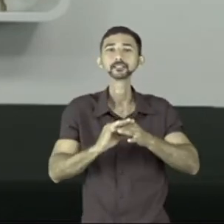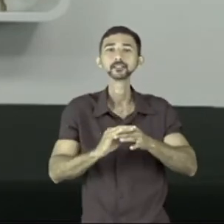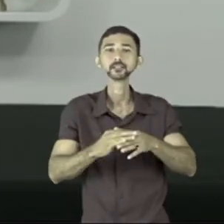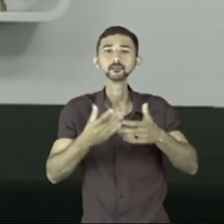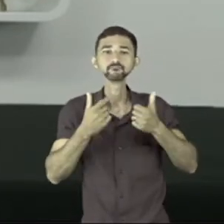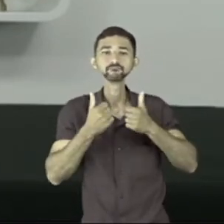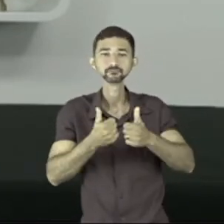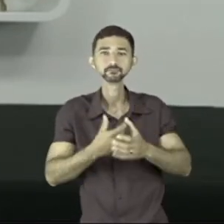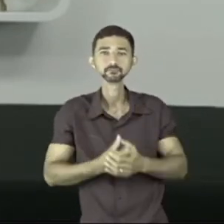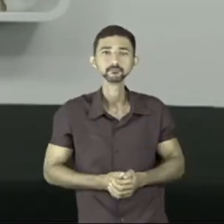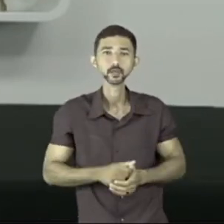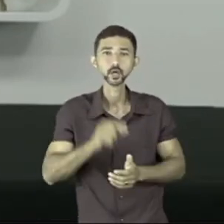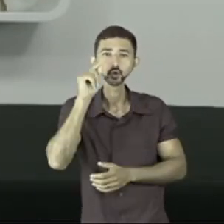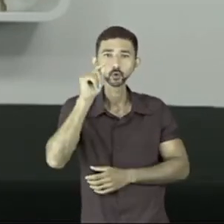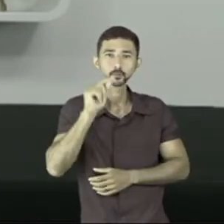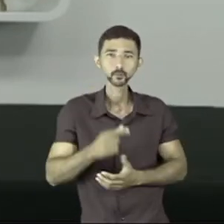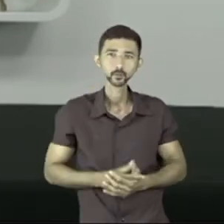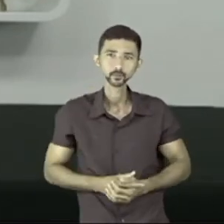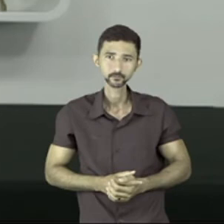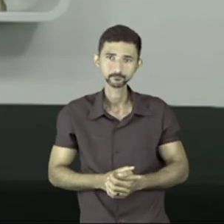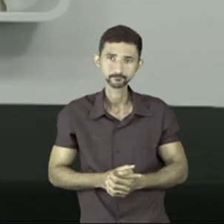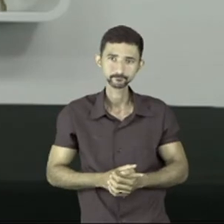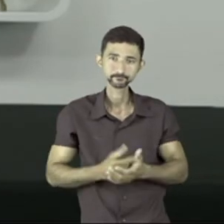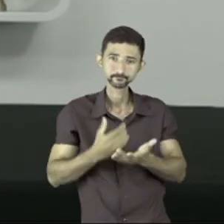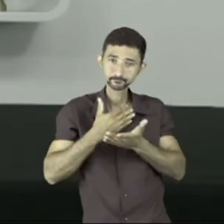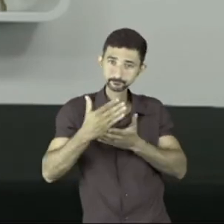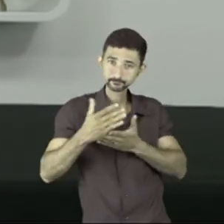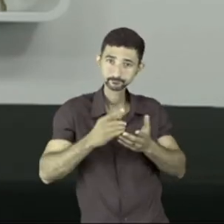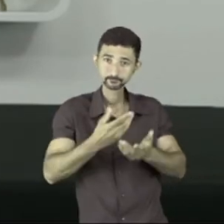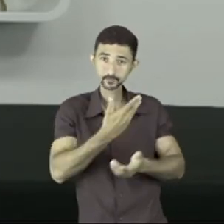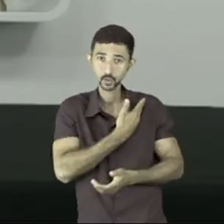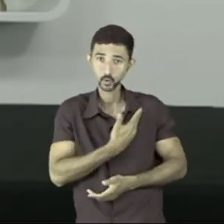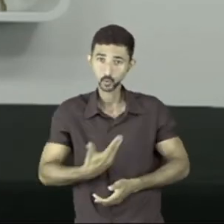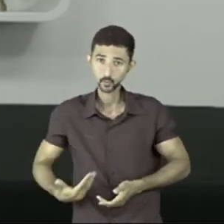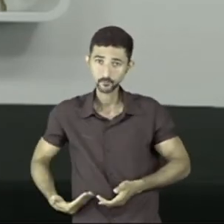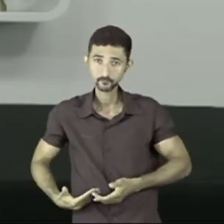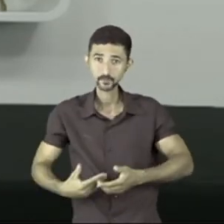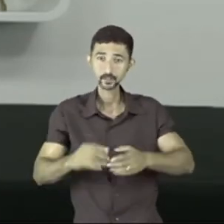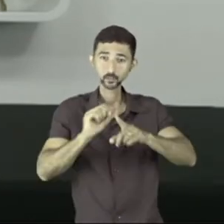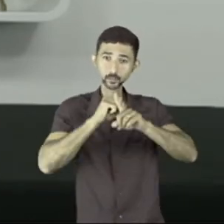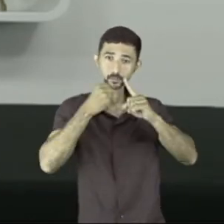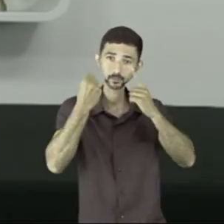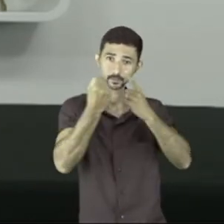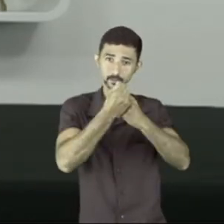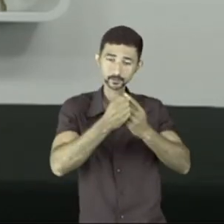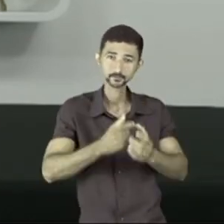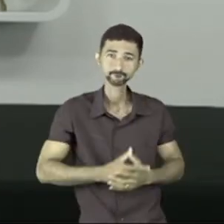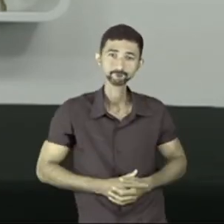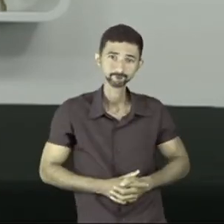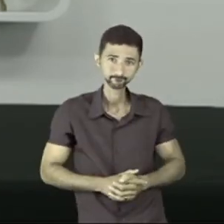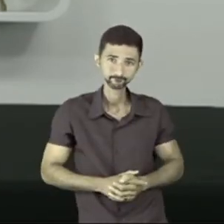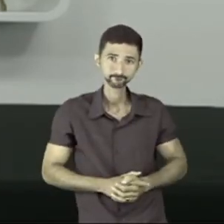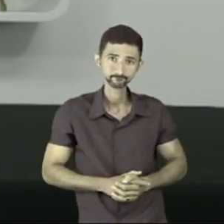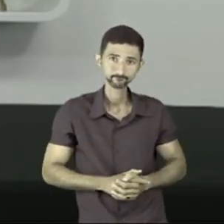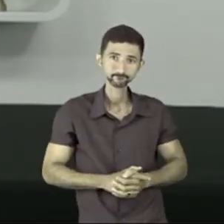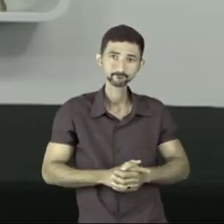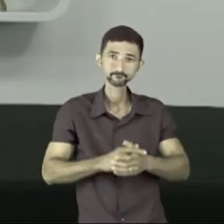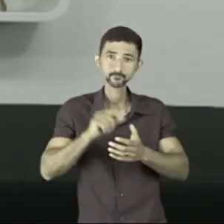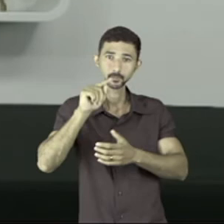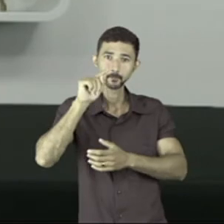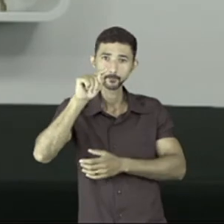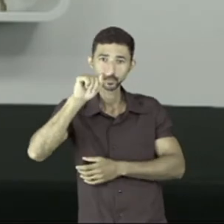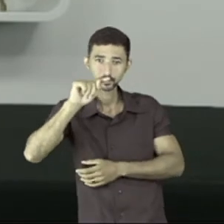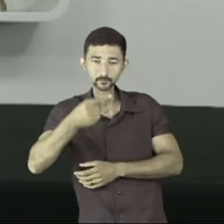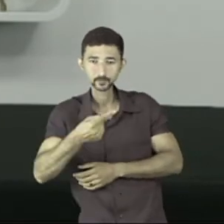pode dar certo, dois pontos, a explicação é governo e sociedade. E o ponto e